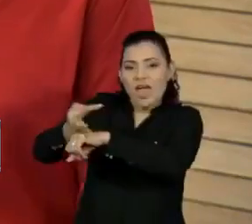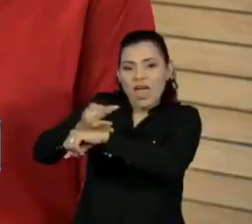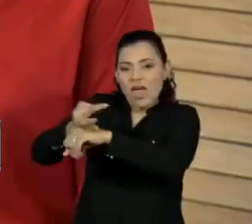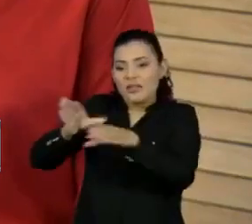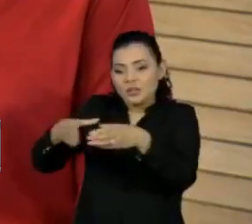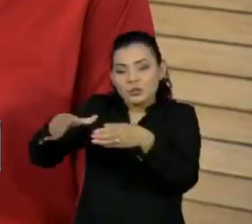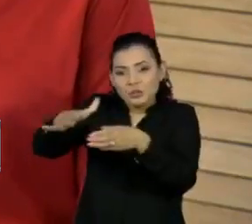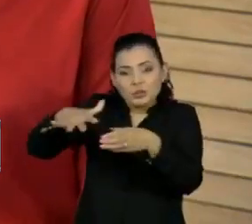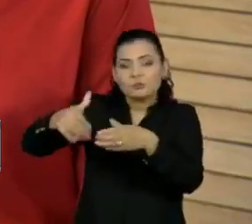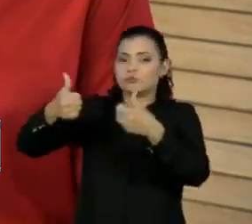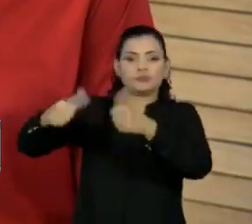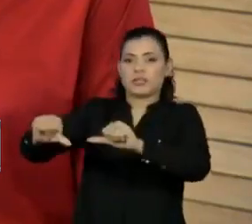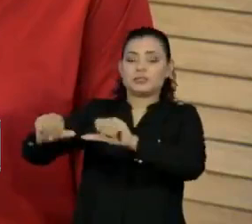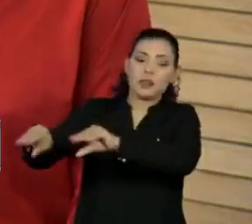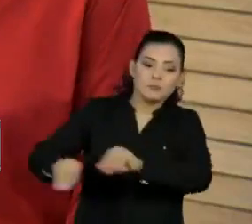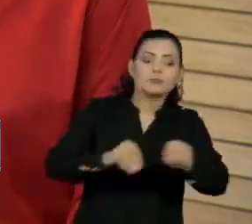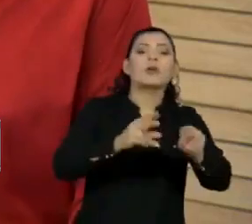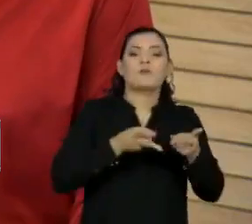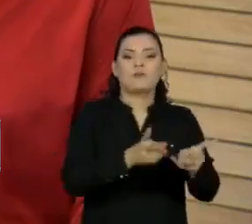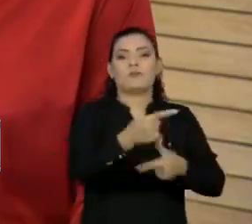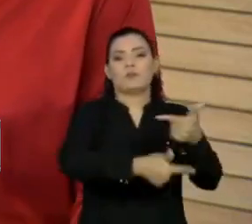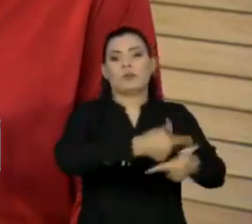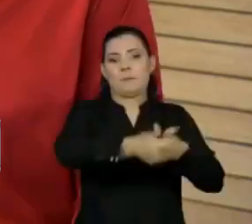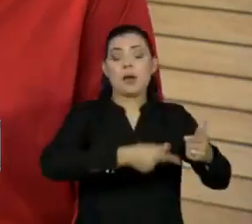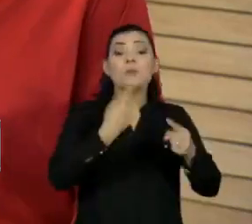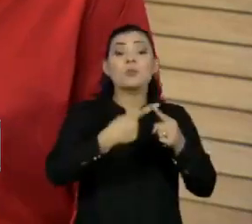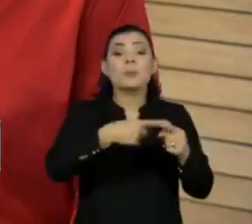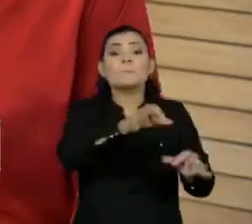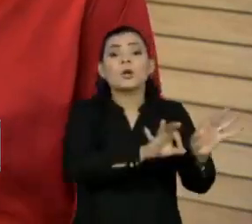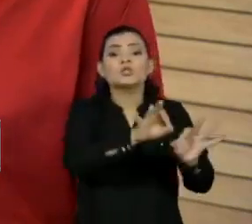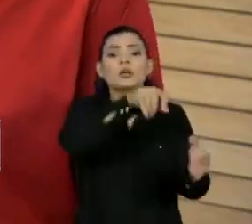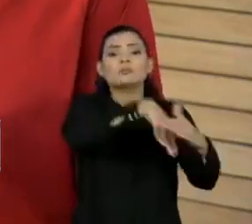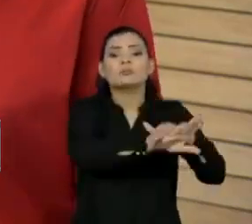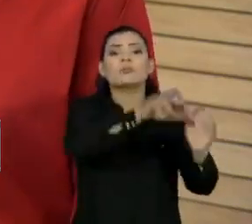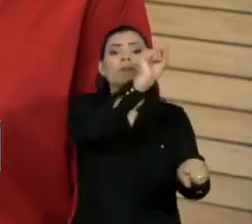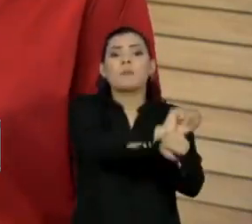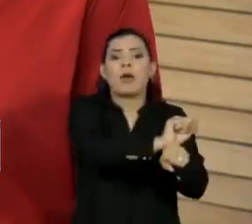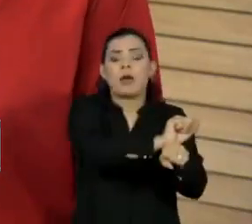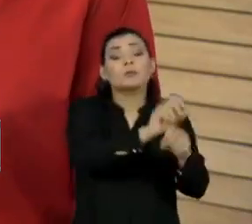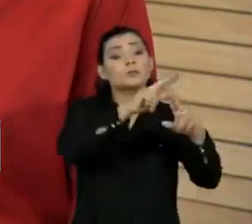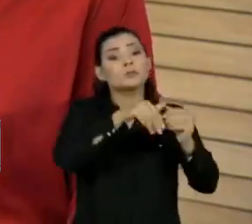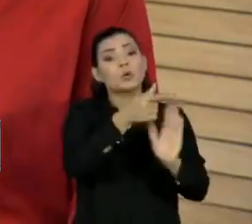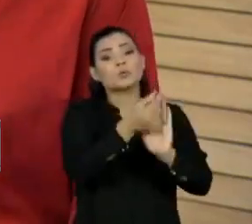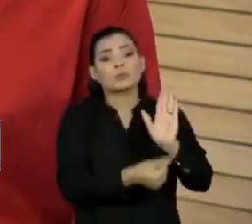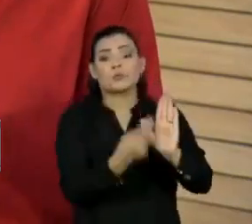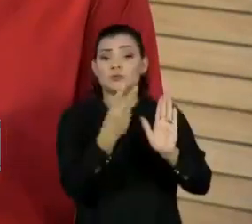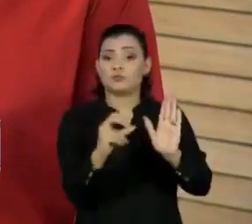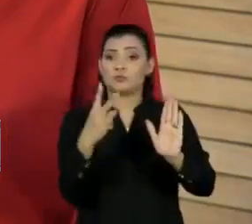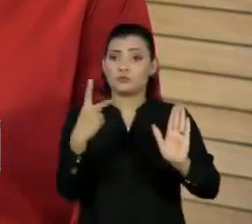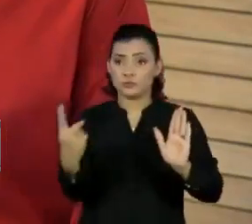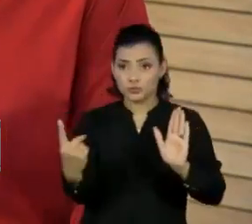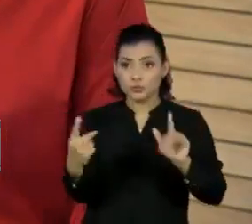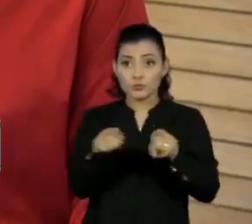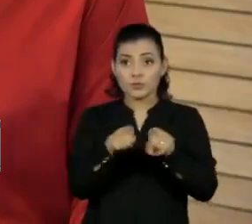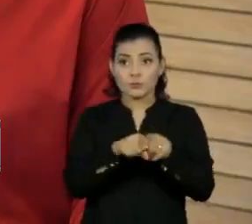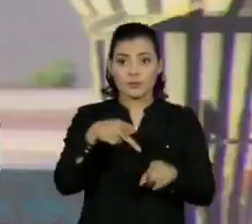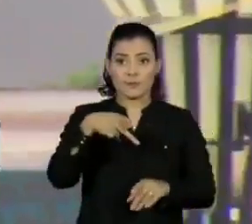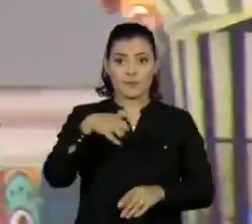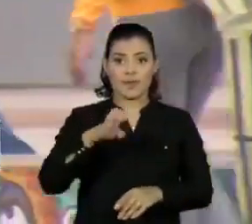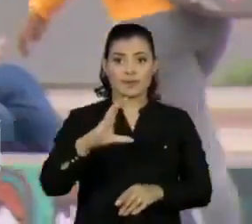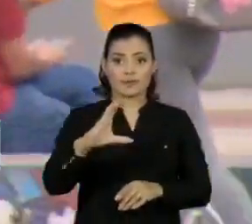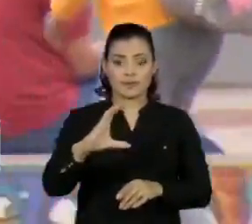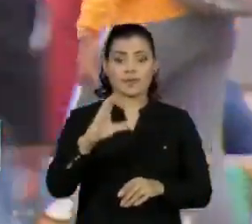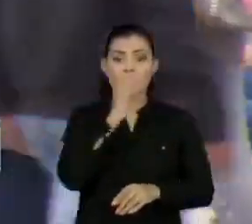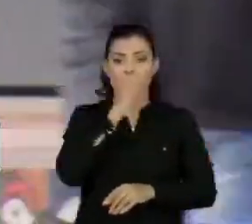possam analisar e votar projetos que estão parados. Entre eles, o orçamento de 2021 e a PEC emergencial.